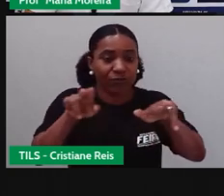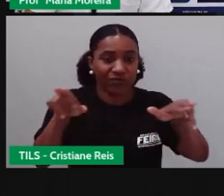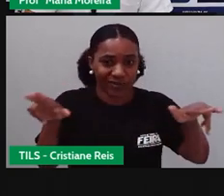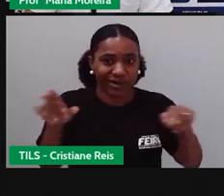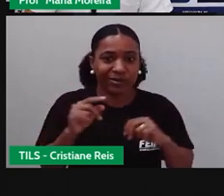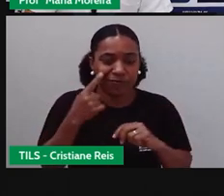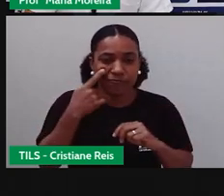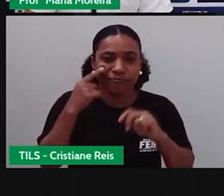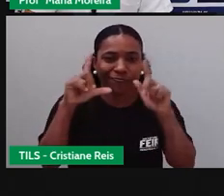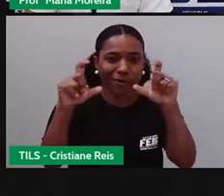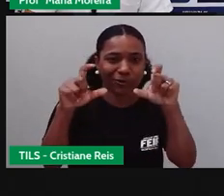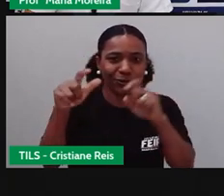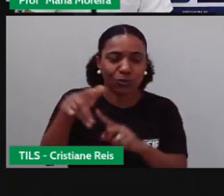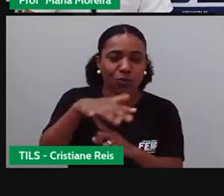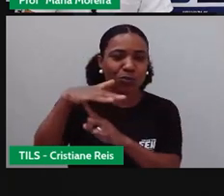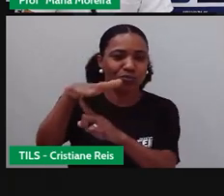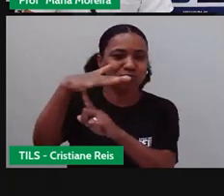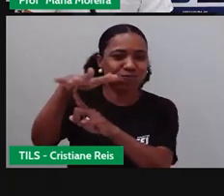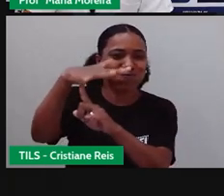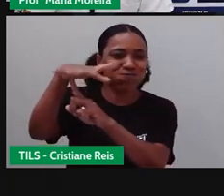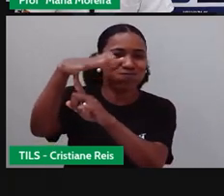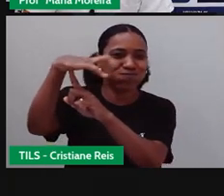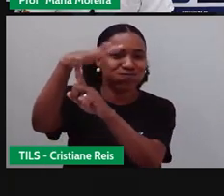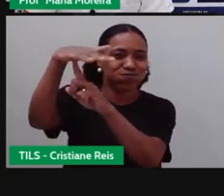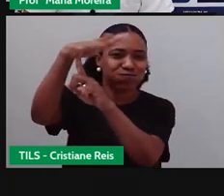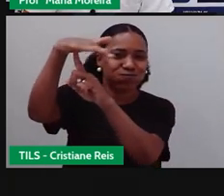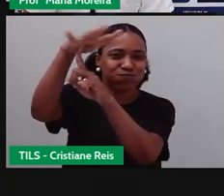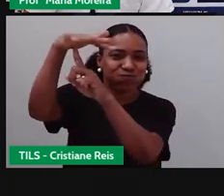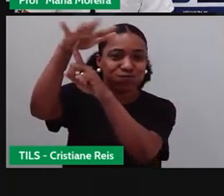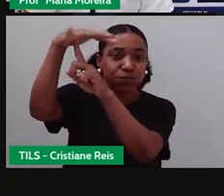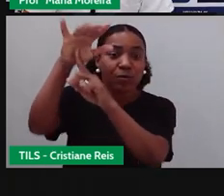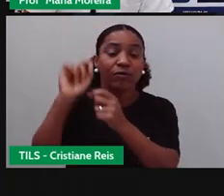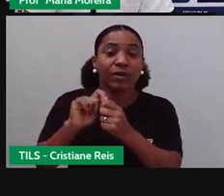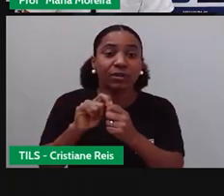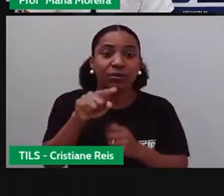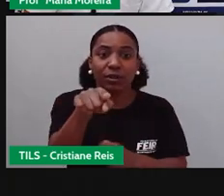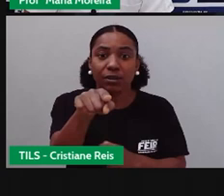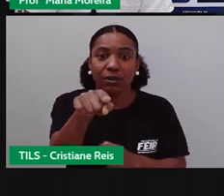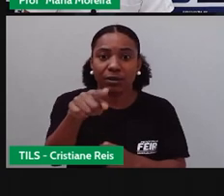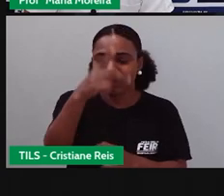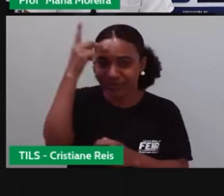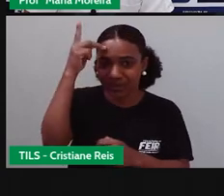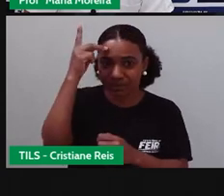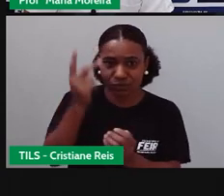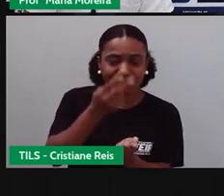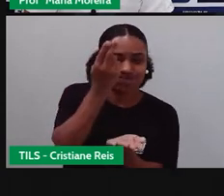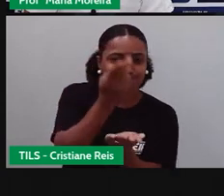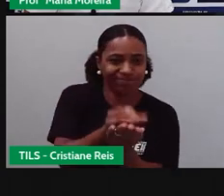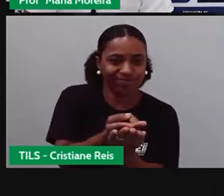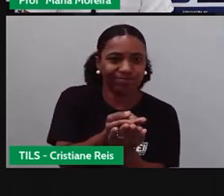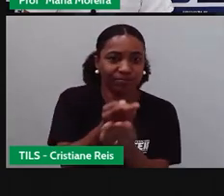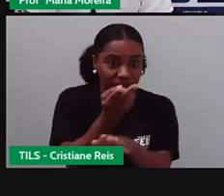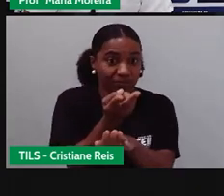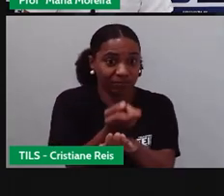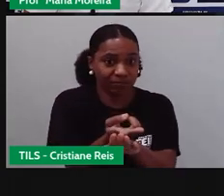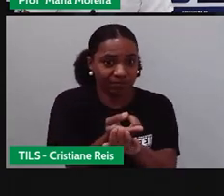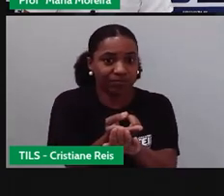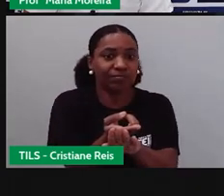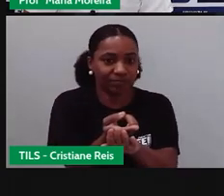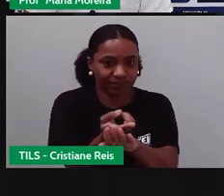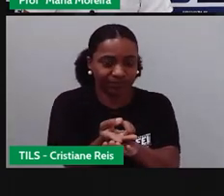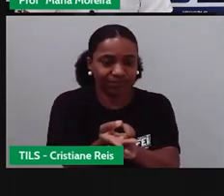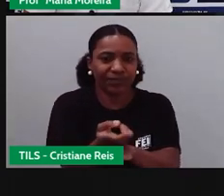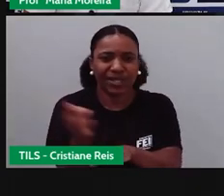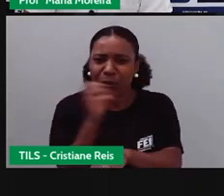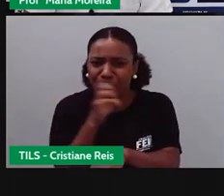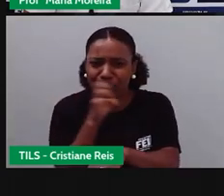helicóptero, né, que está fazendo o quê? O atendimento, né, de urgência ou